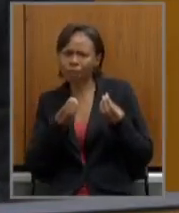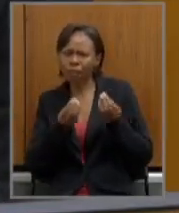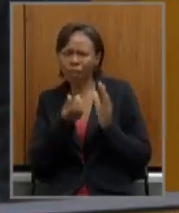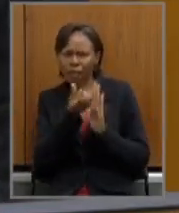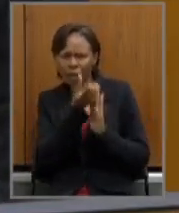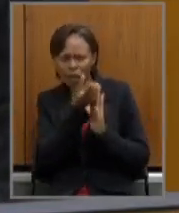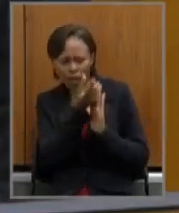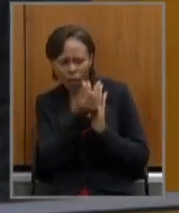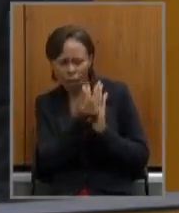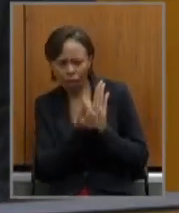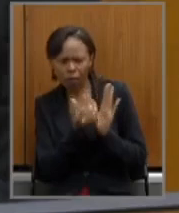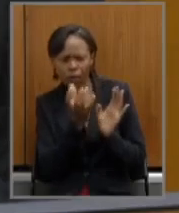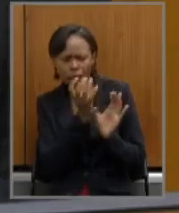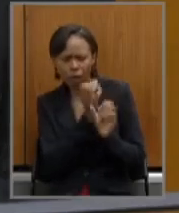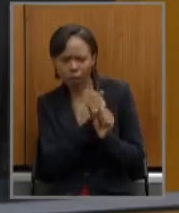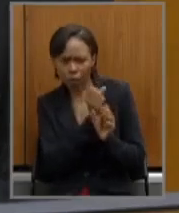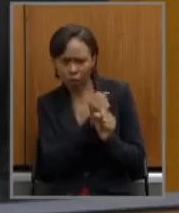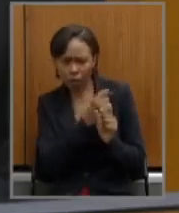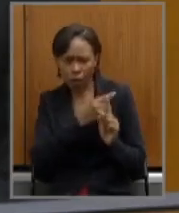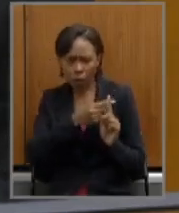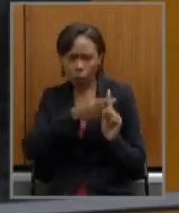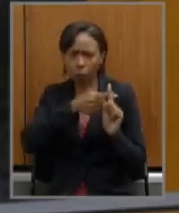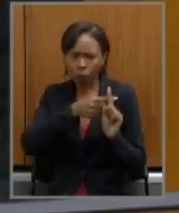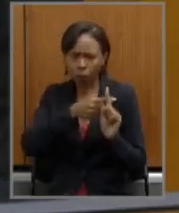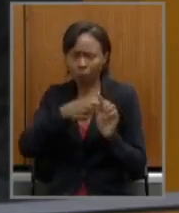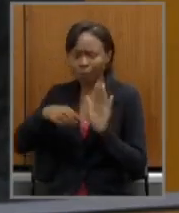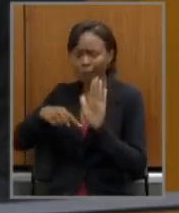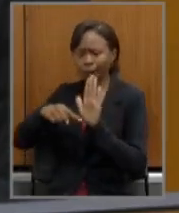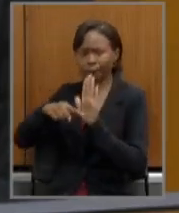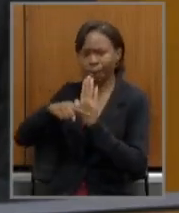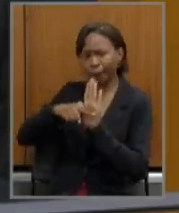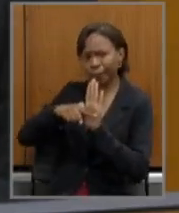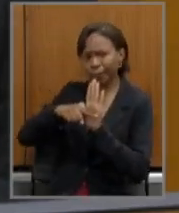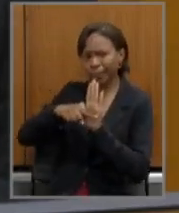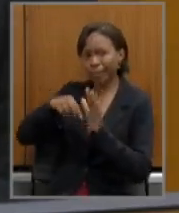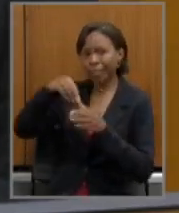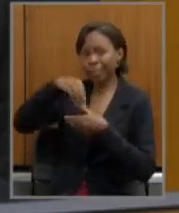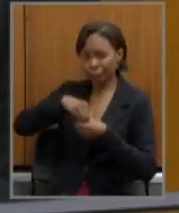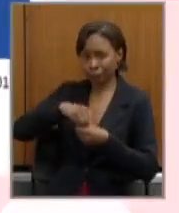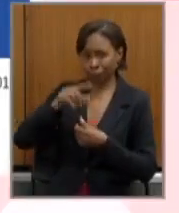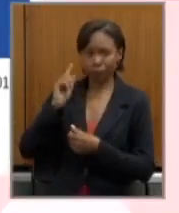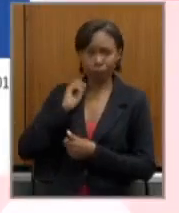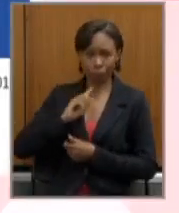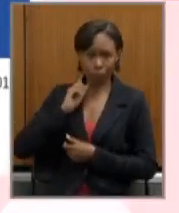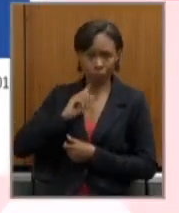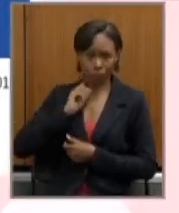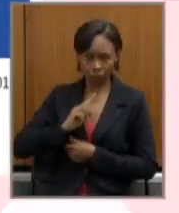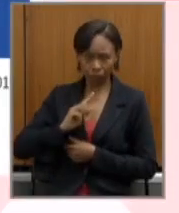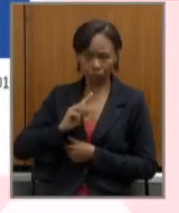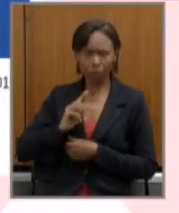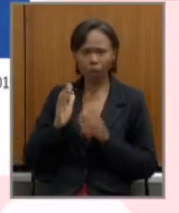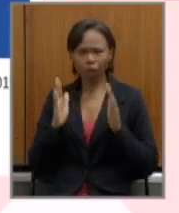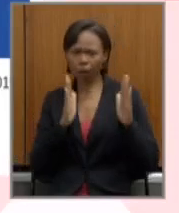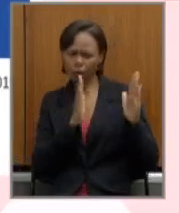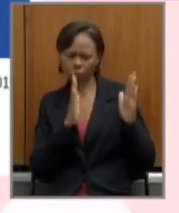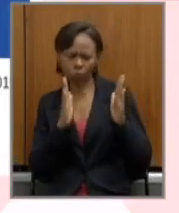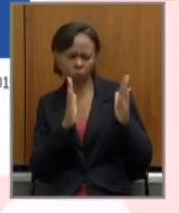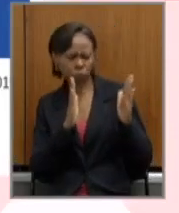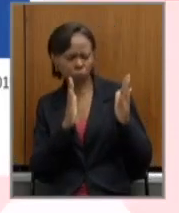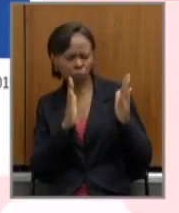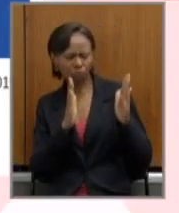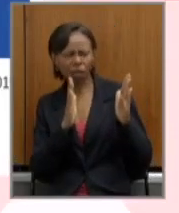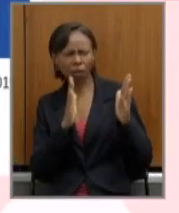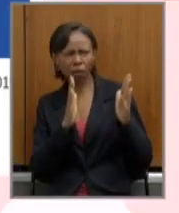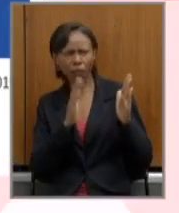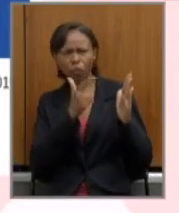e despesas do Estado, nós podemos verificar que, no período de